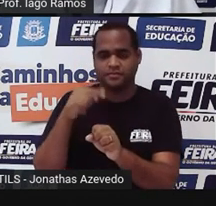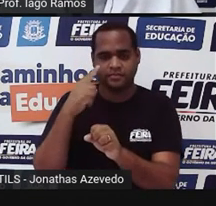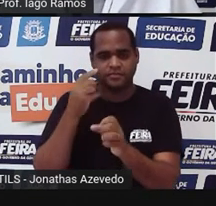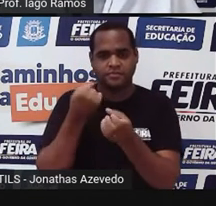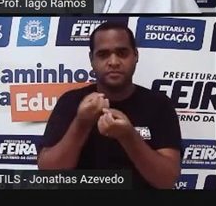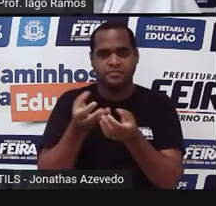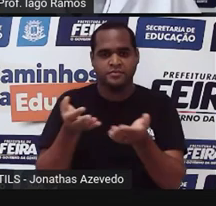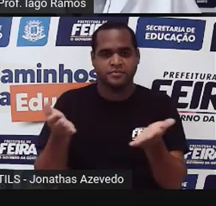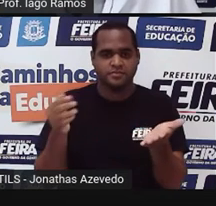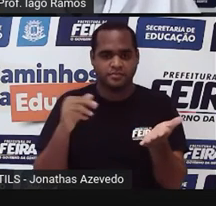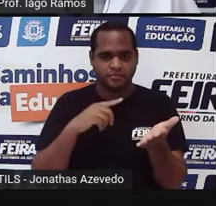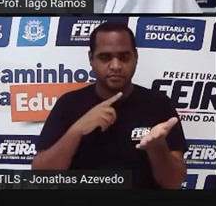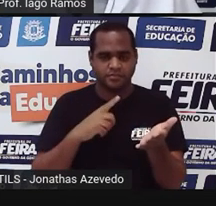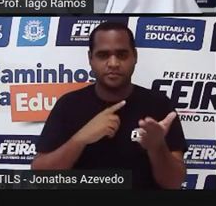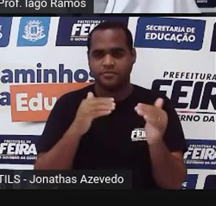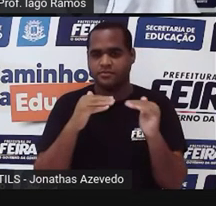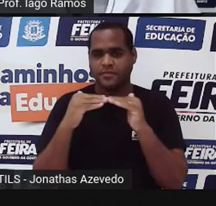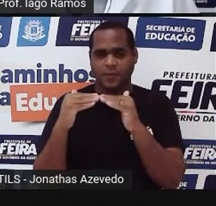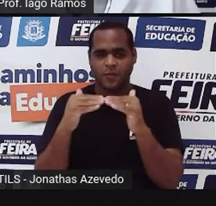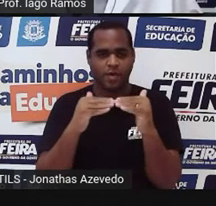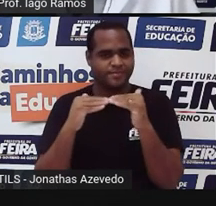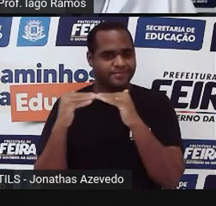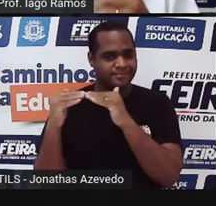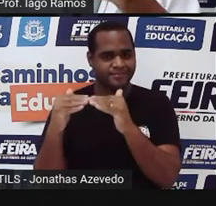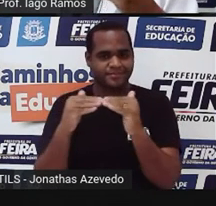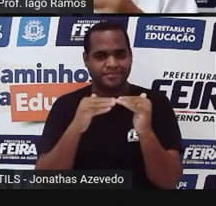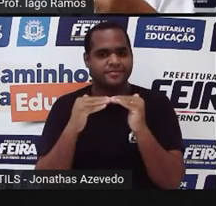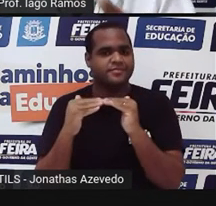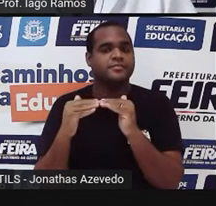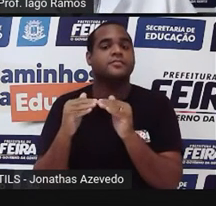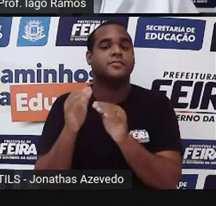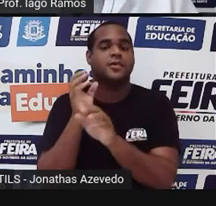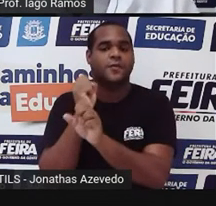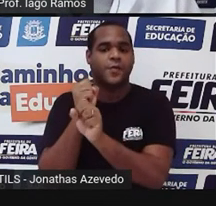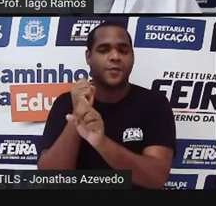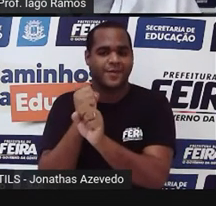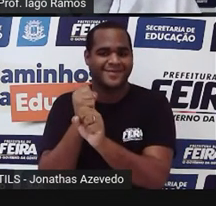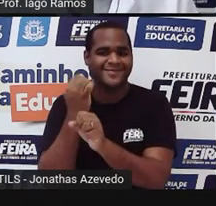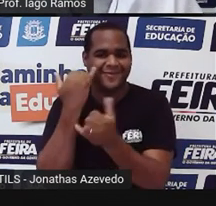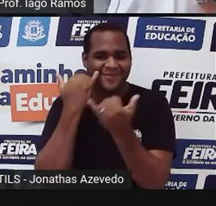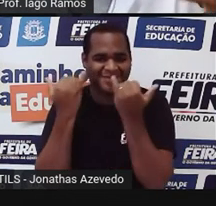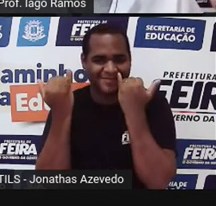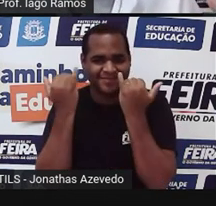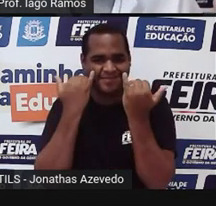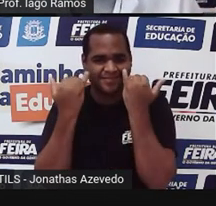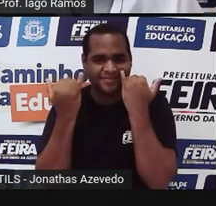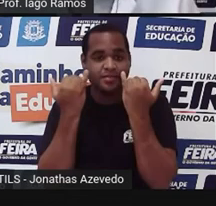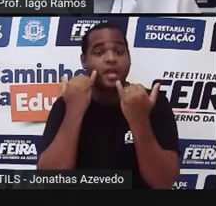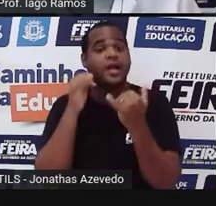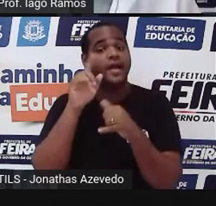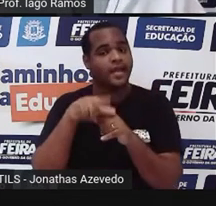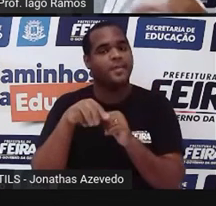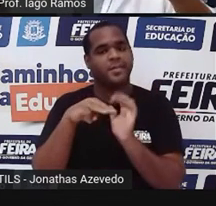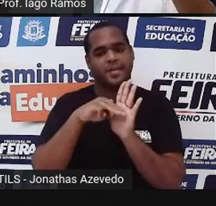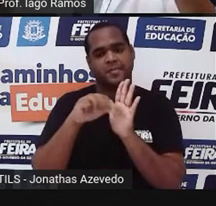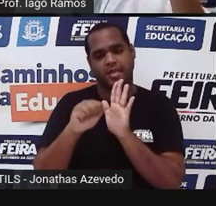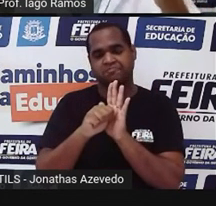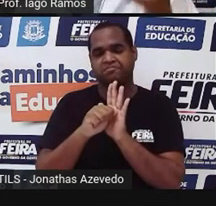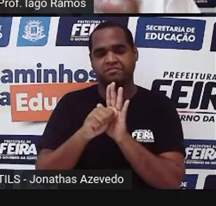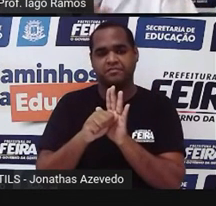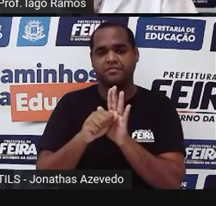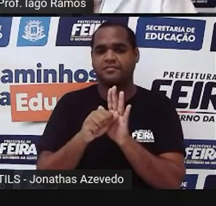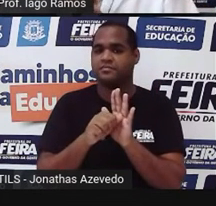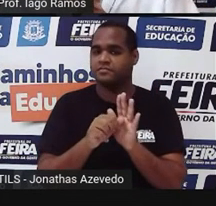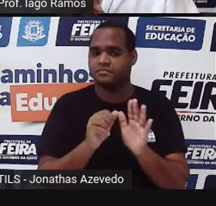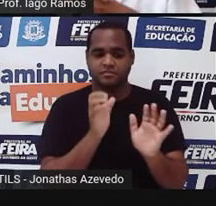valor distribuído igualmente entre a quantidade de informações. Isso é o significado da média aritmética. A gente pega um